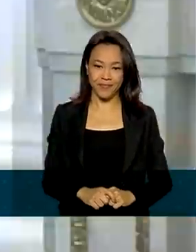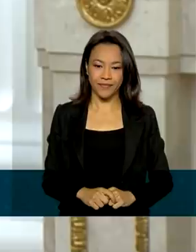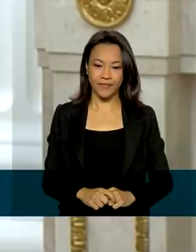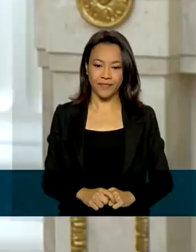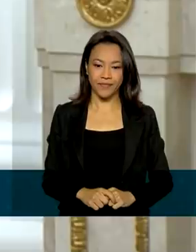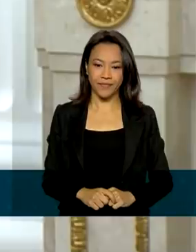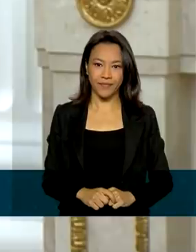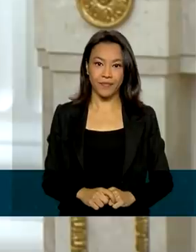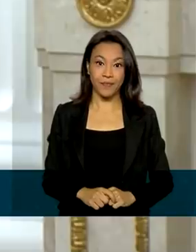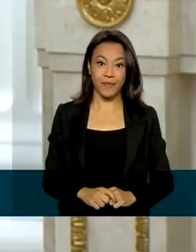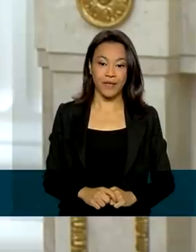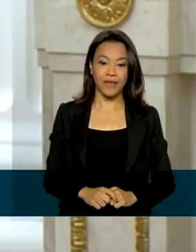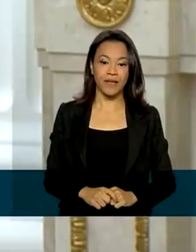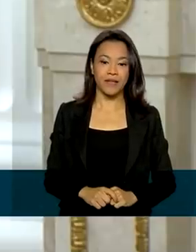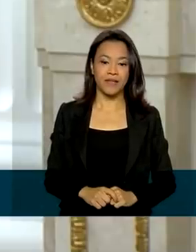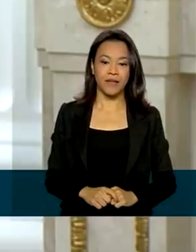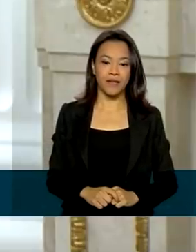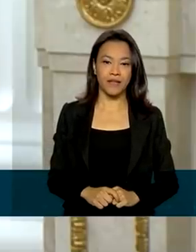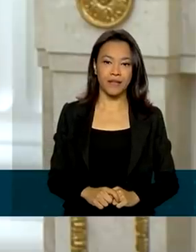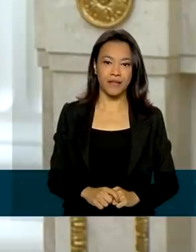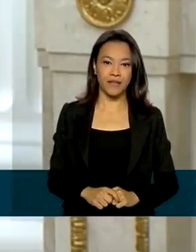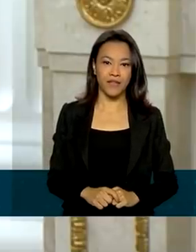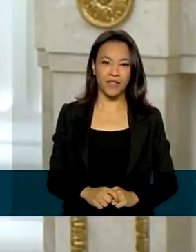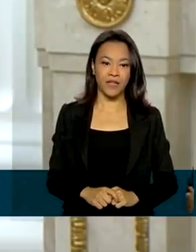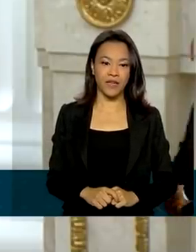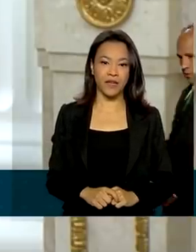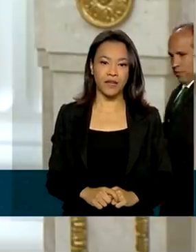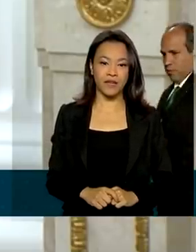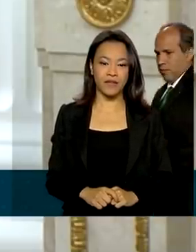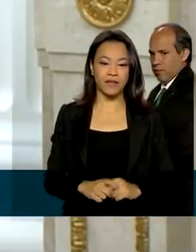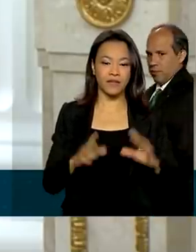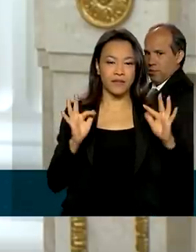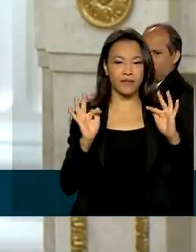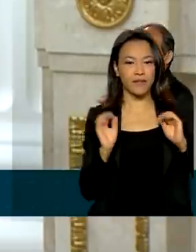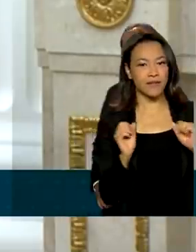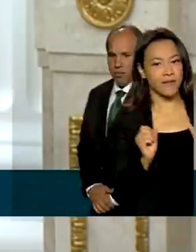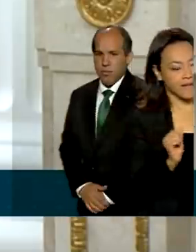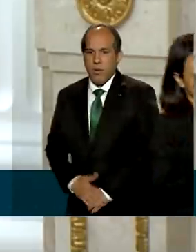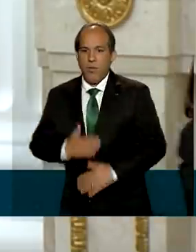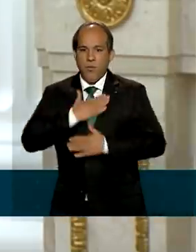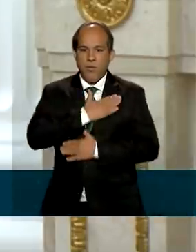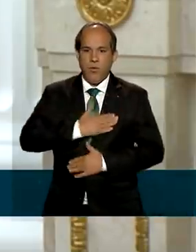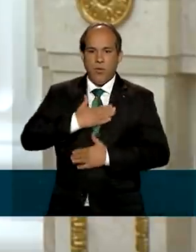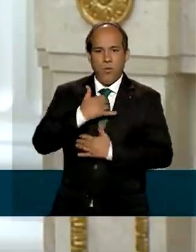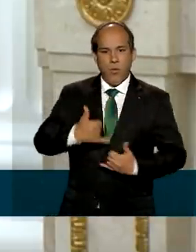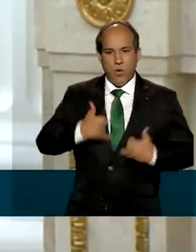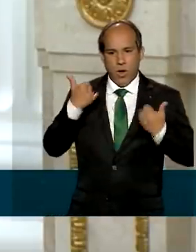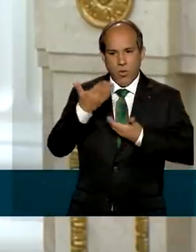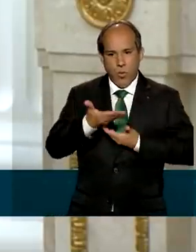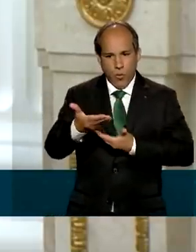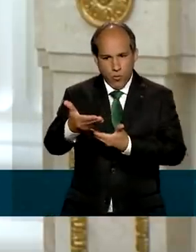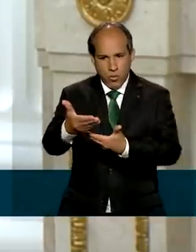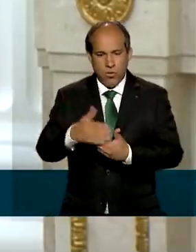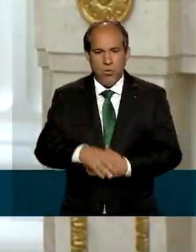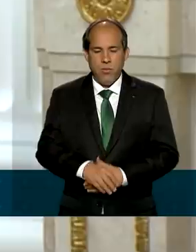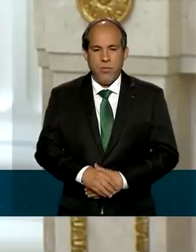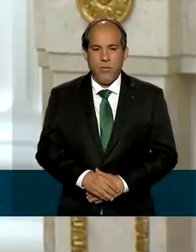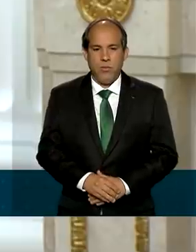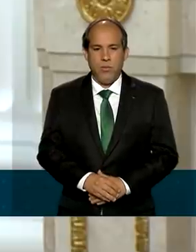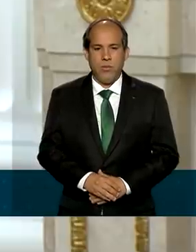Estou muito feliz e honrado pelo seu convite. Eu estou muito feliz e honrado pelo seu convite.